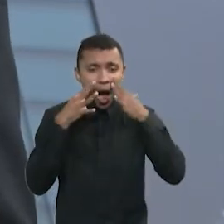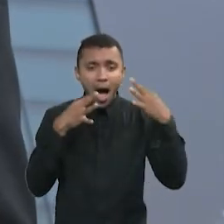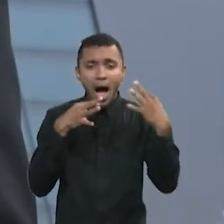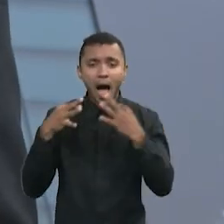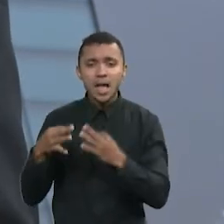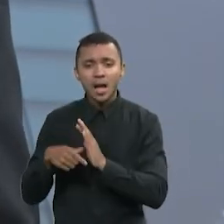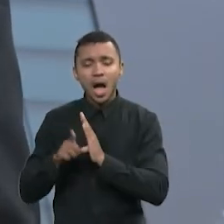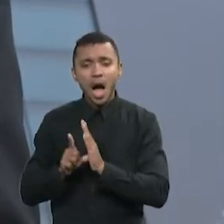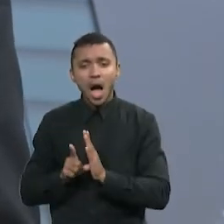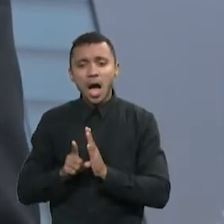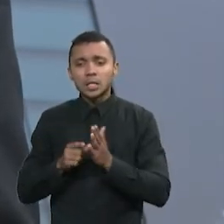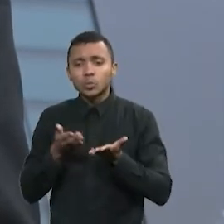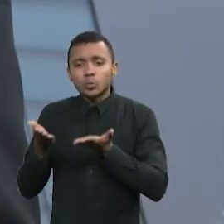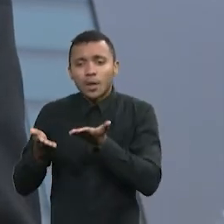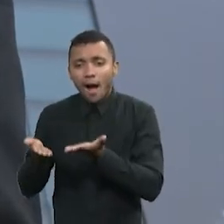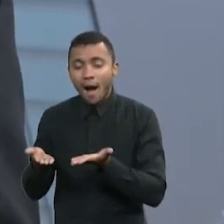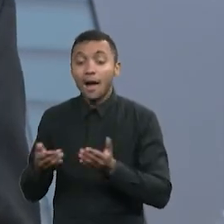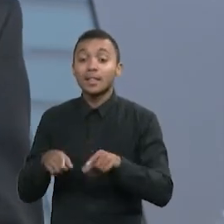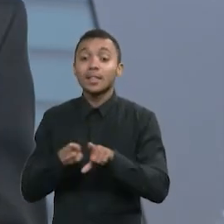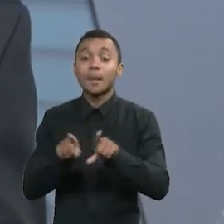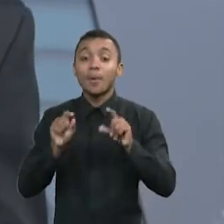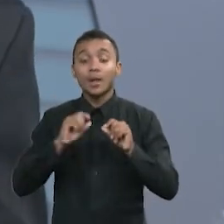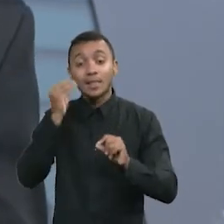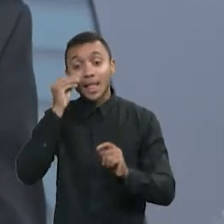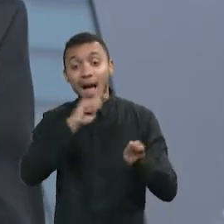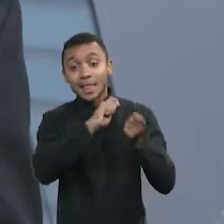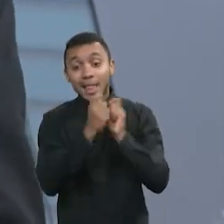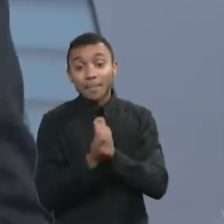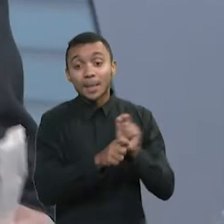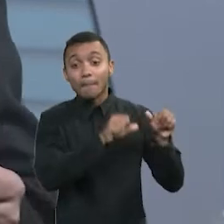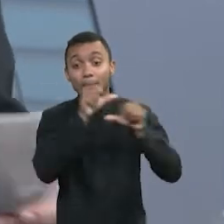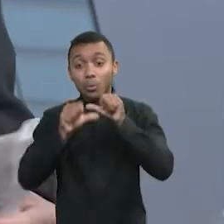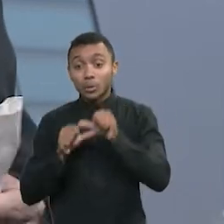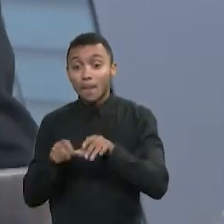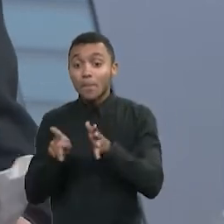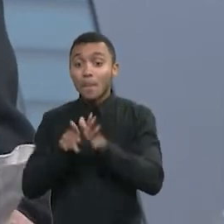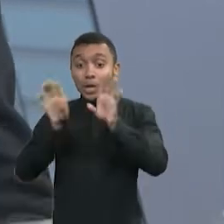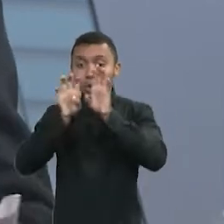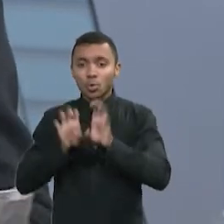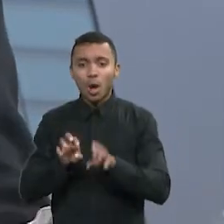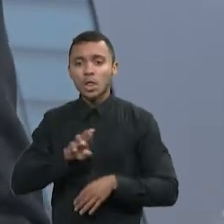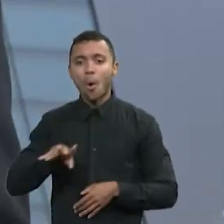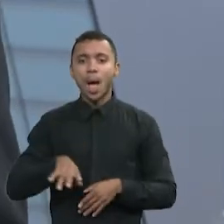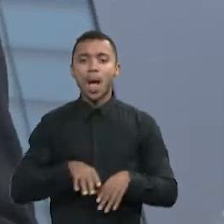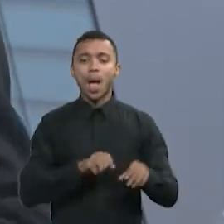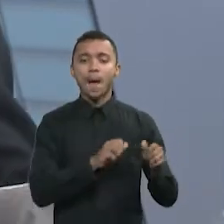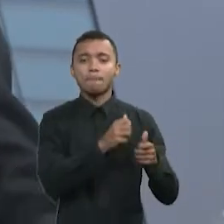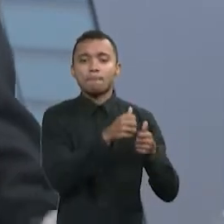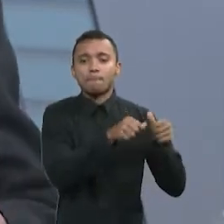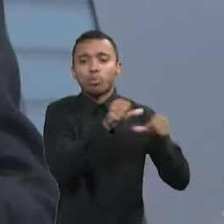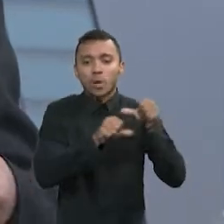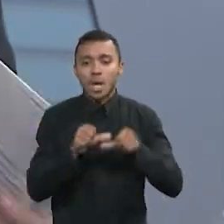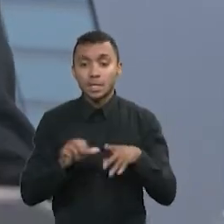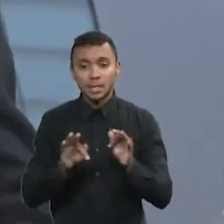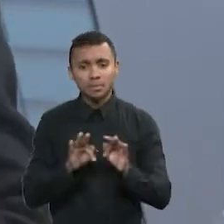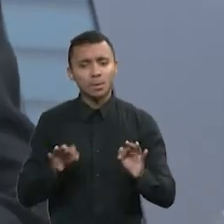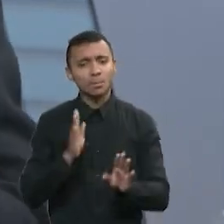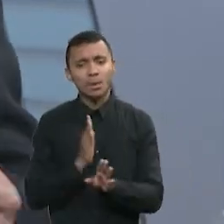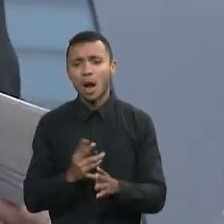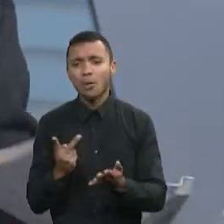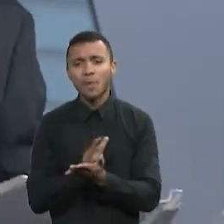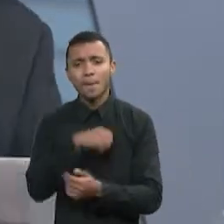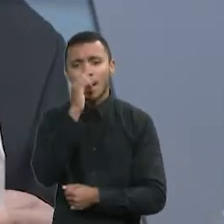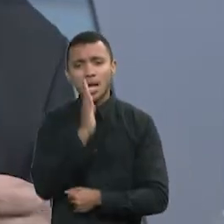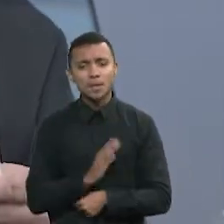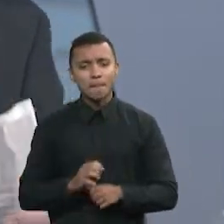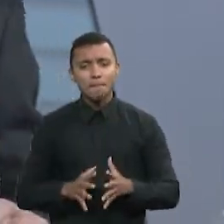cuidado e provocando realmente mudanças estruturais nesse processo, não apenas mudanças paliativas, que é o que a gente acontece muito no Brasil.